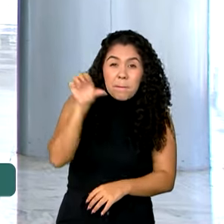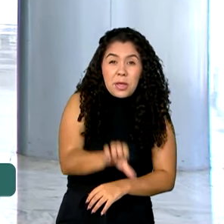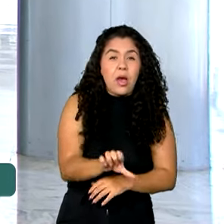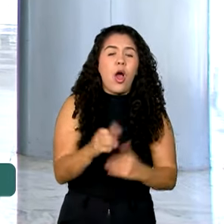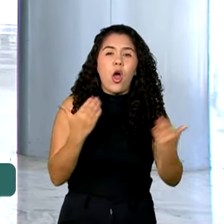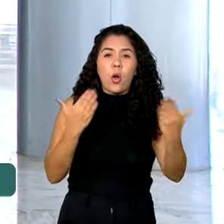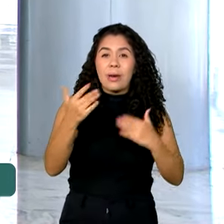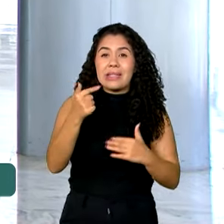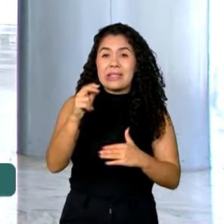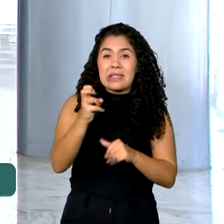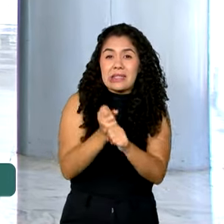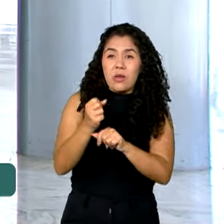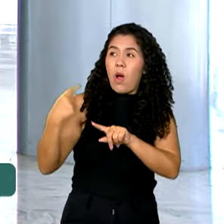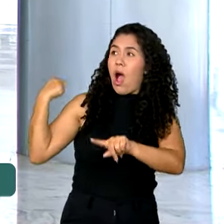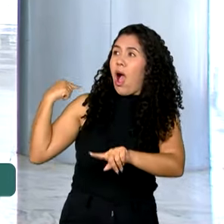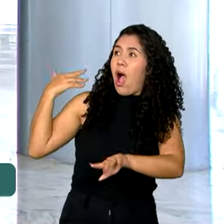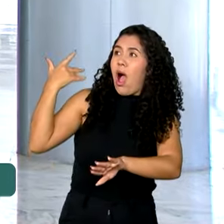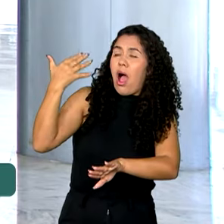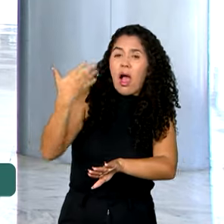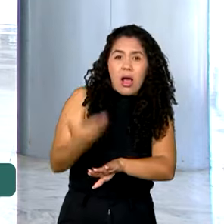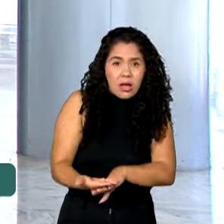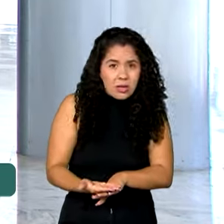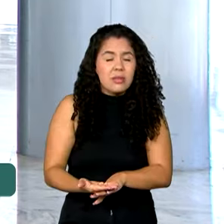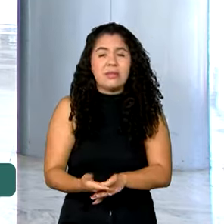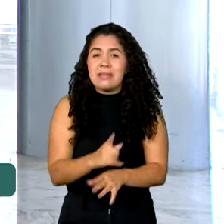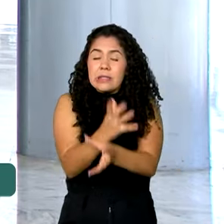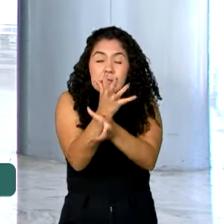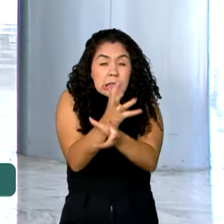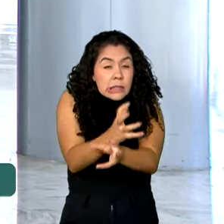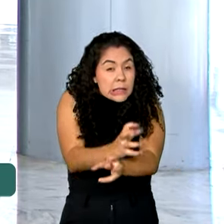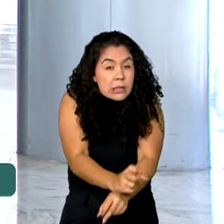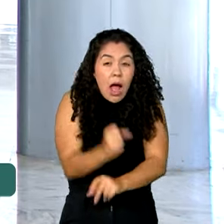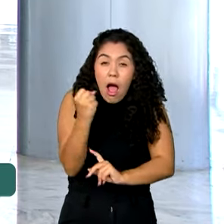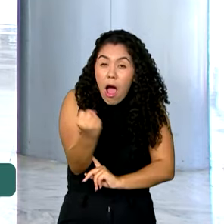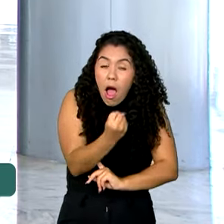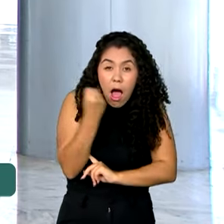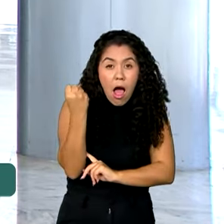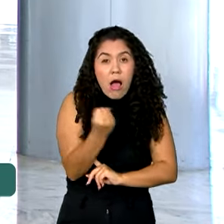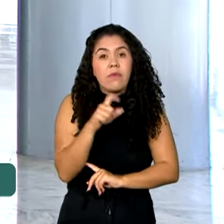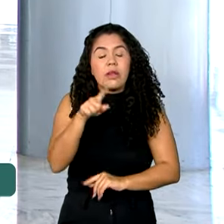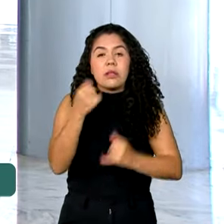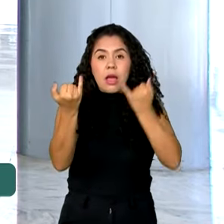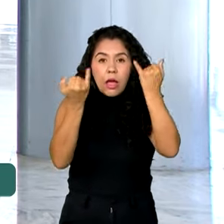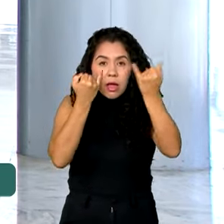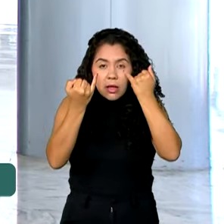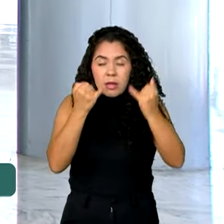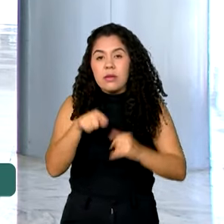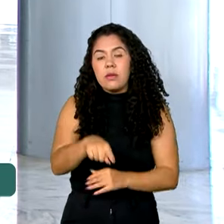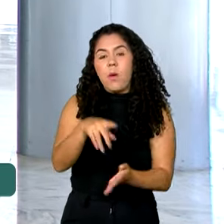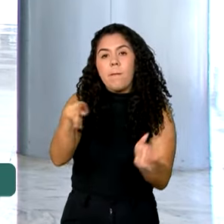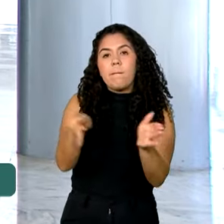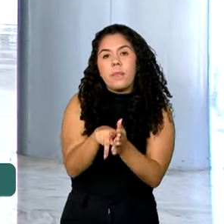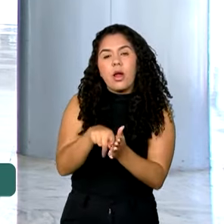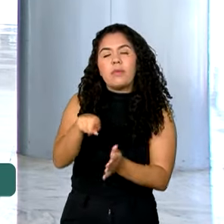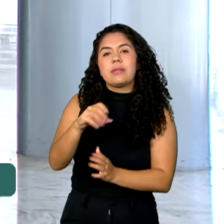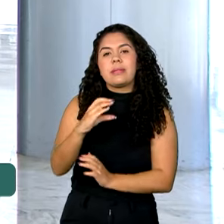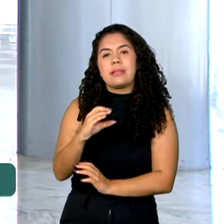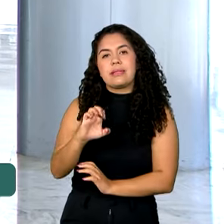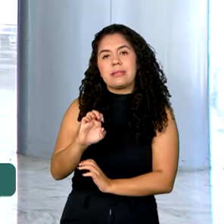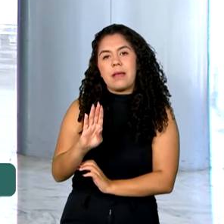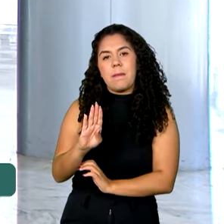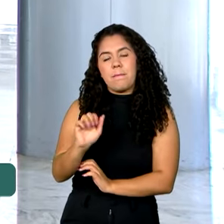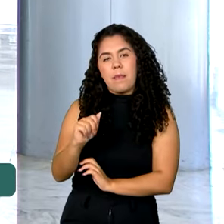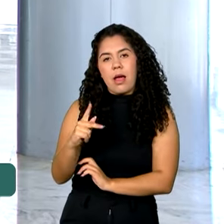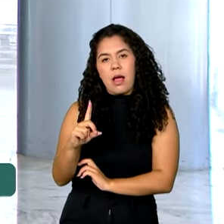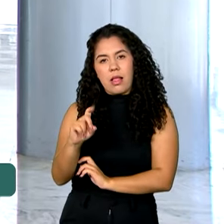de um terço do país, o cenário é de seca severa, segundo dados do CEMADEM, o Centro Nacional de Monitoramento e